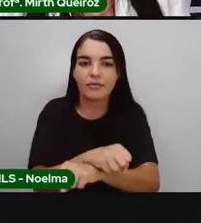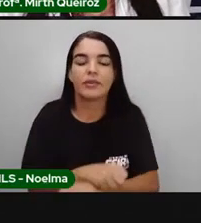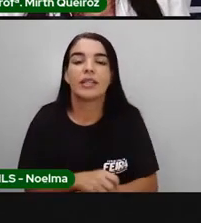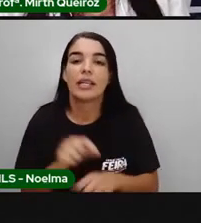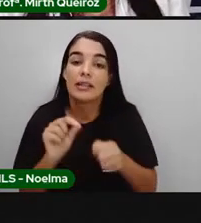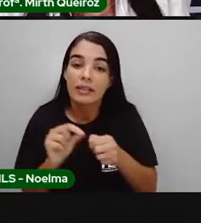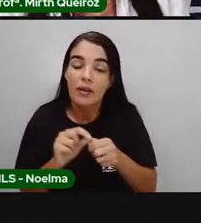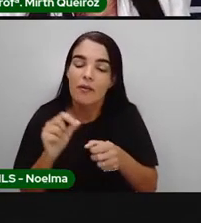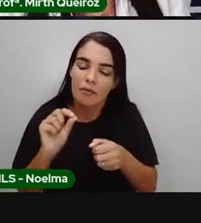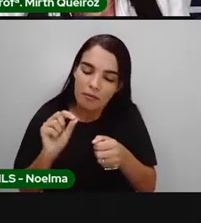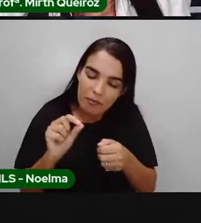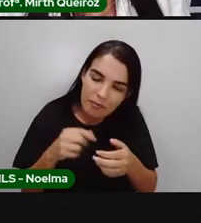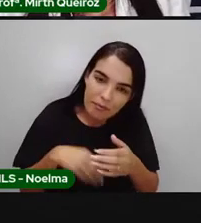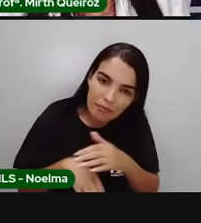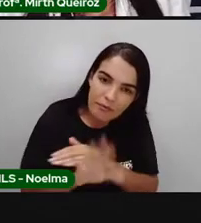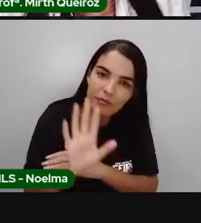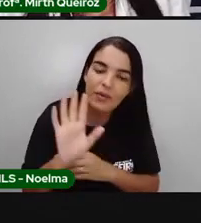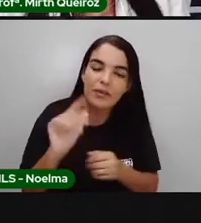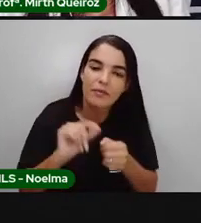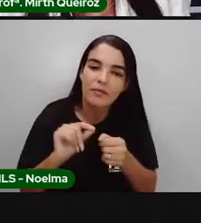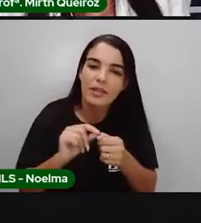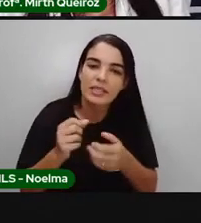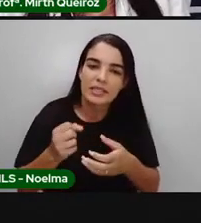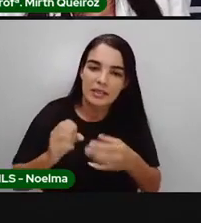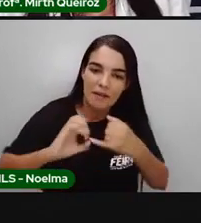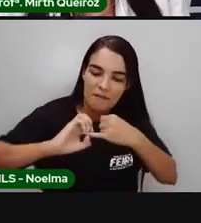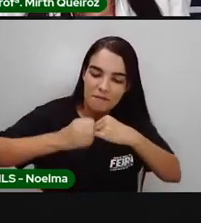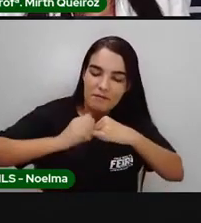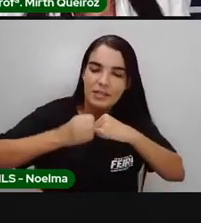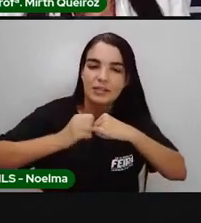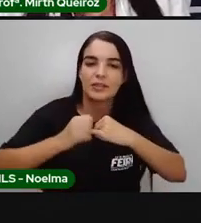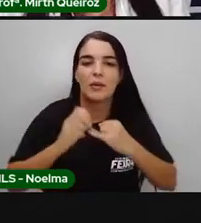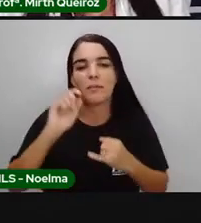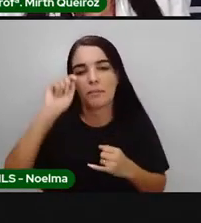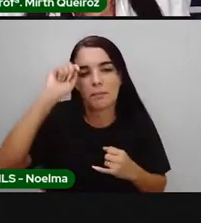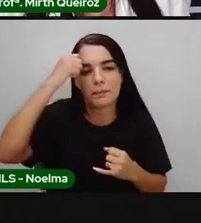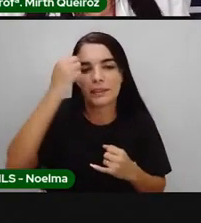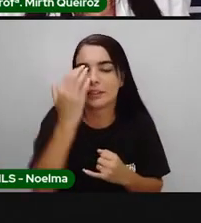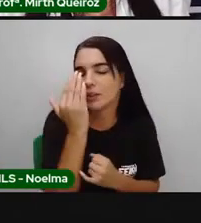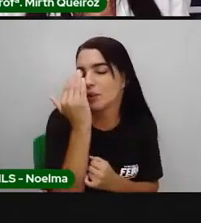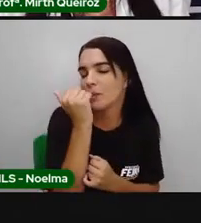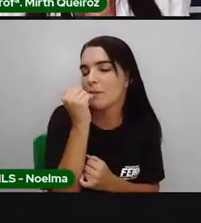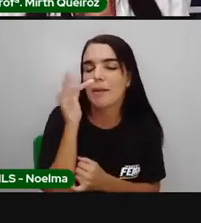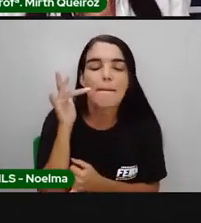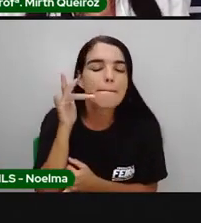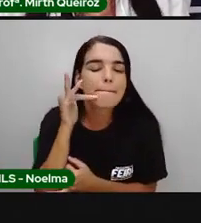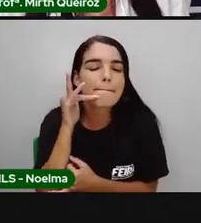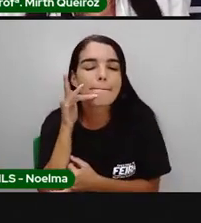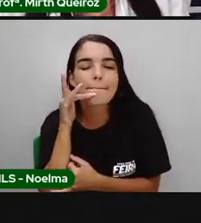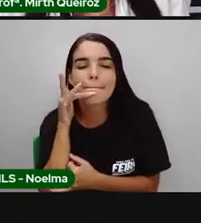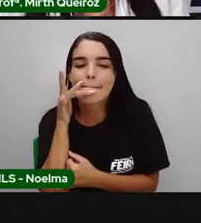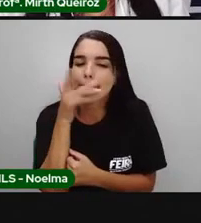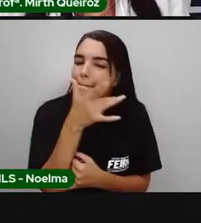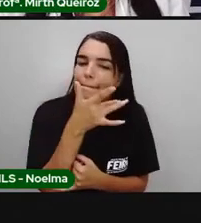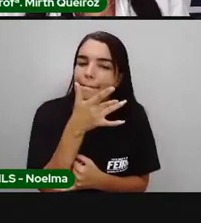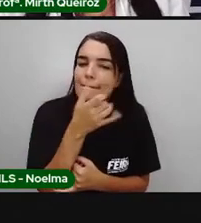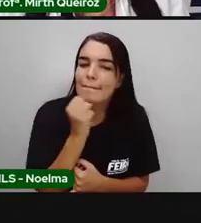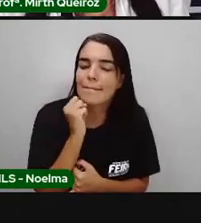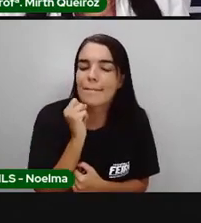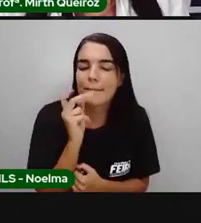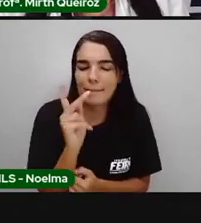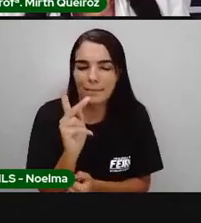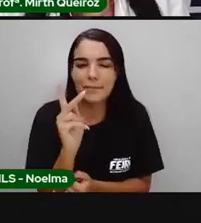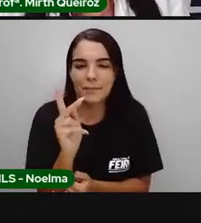origem à feijoada. Então, a feijoada também é um elemento da nossa cultura,